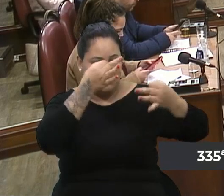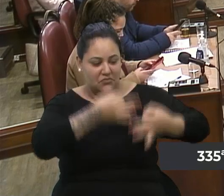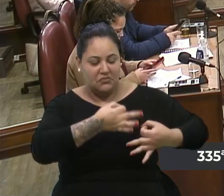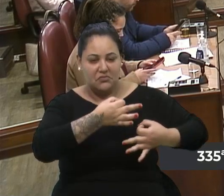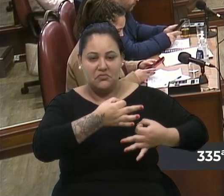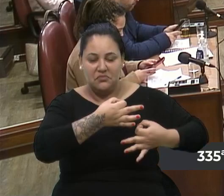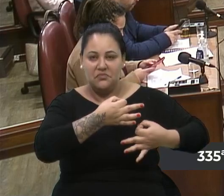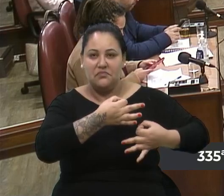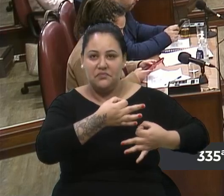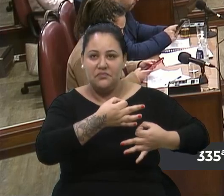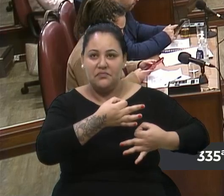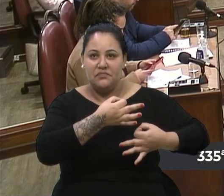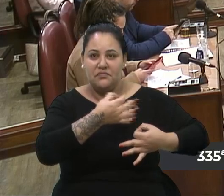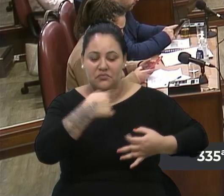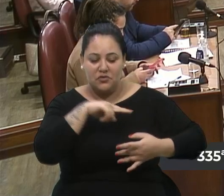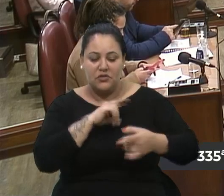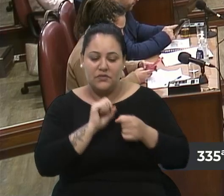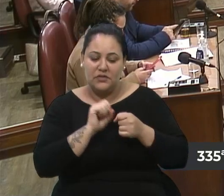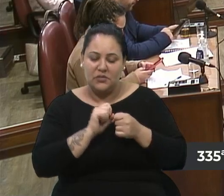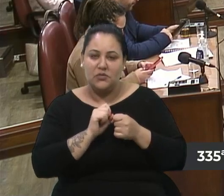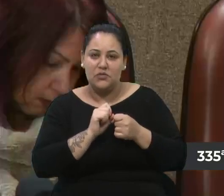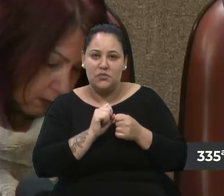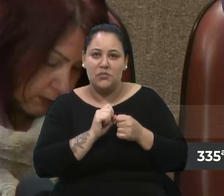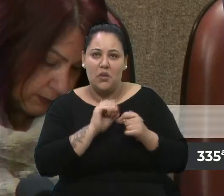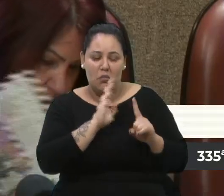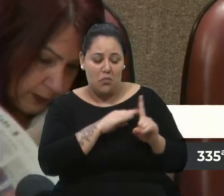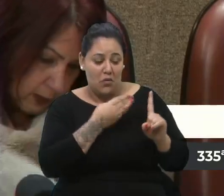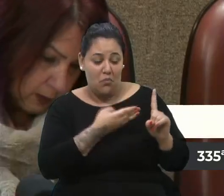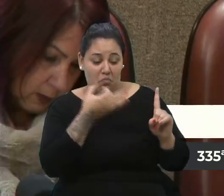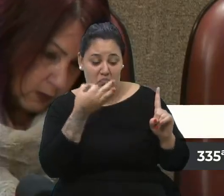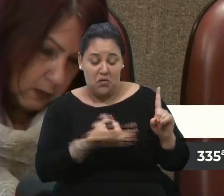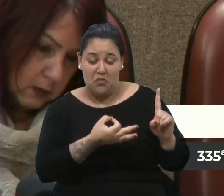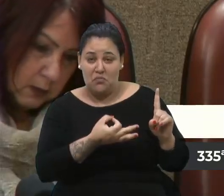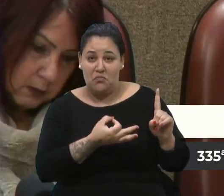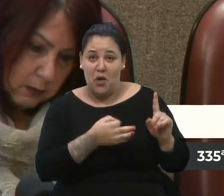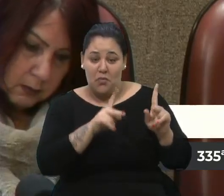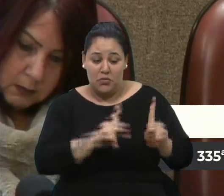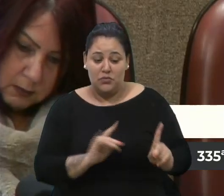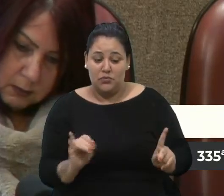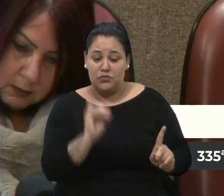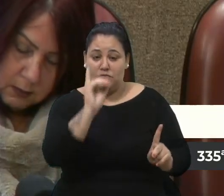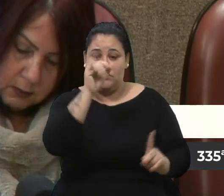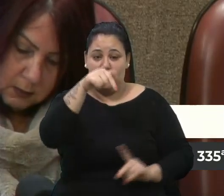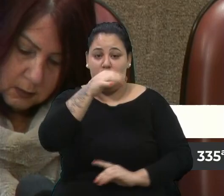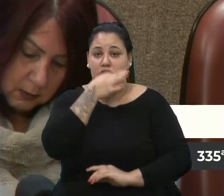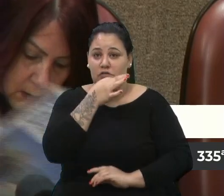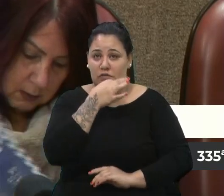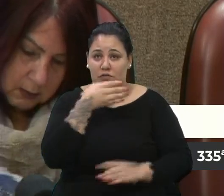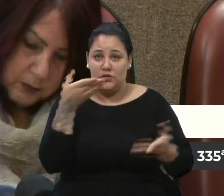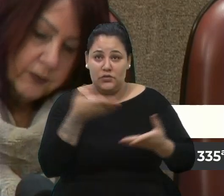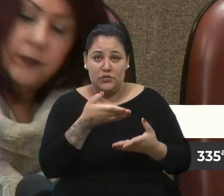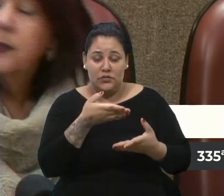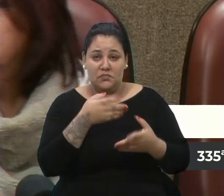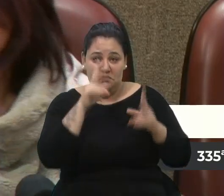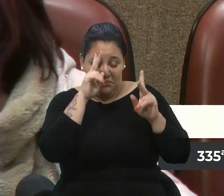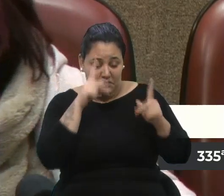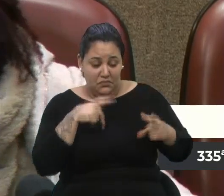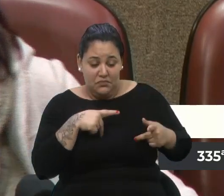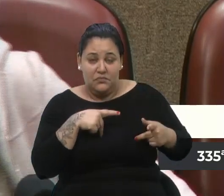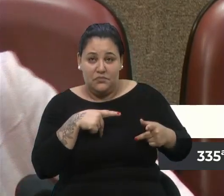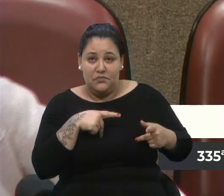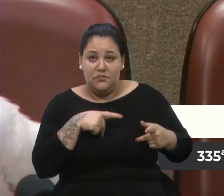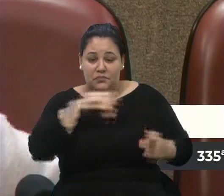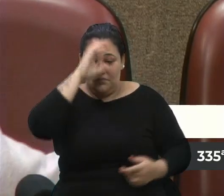faz aqui uma grande justiça a uma grande pessoa de Caxias do Sul e que agora a gente reconhece como cidadão